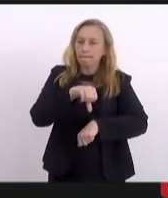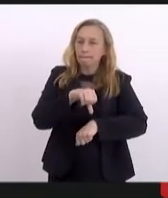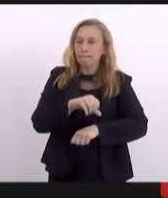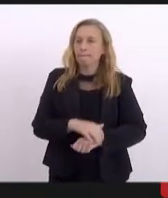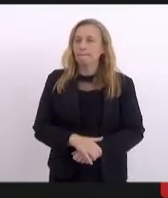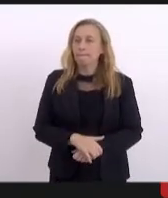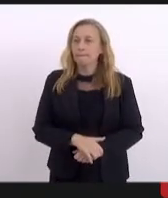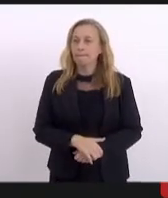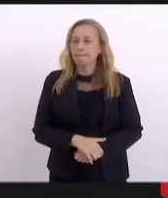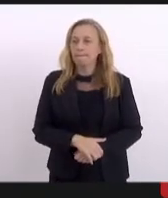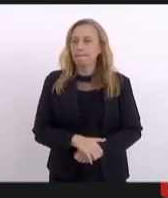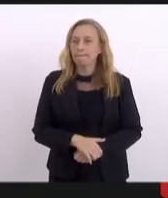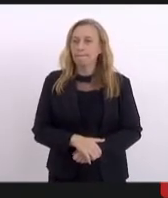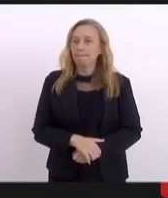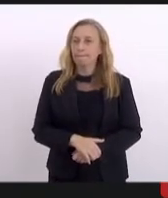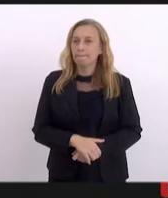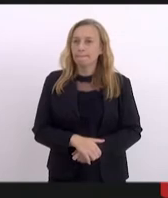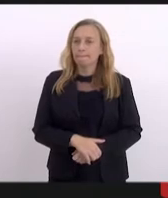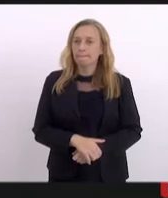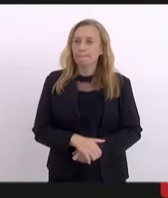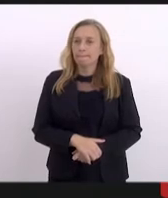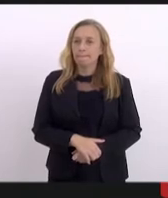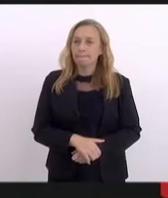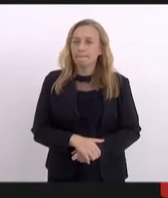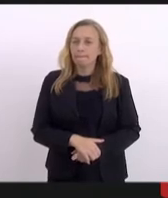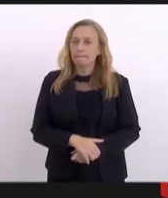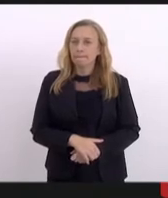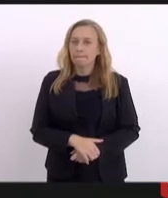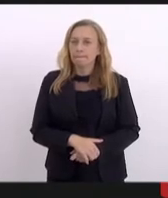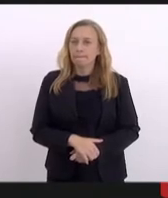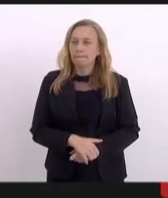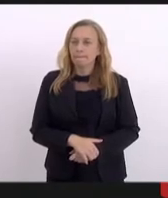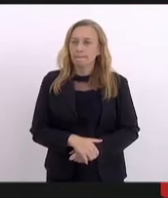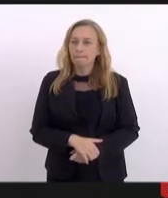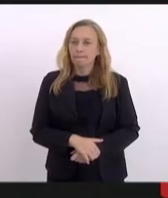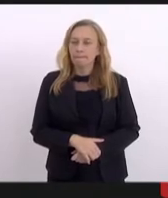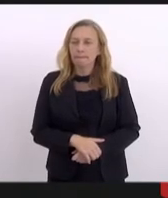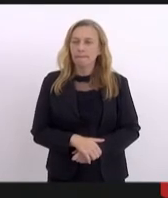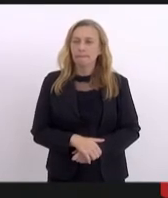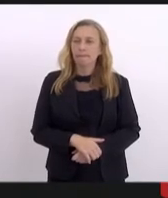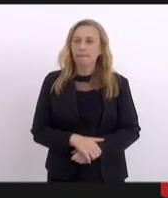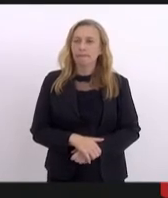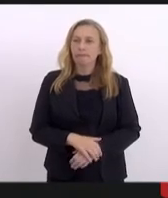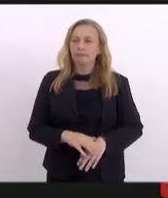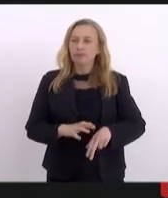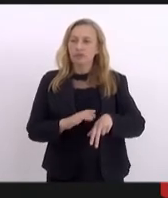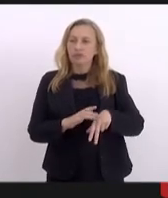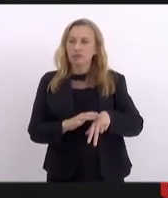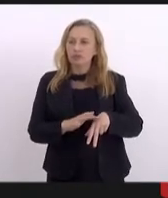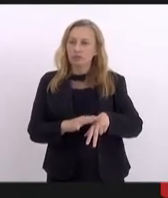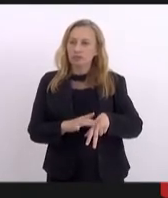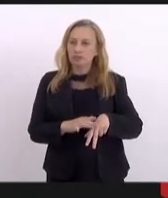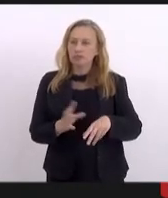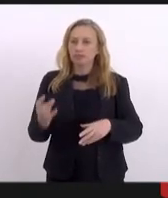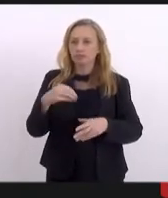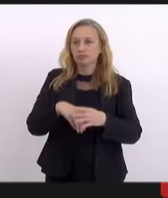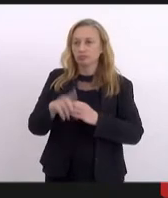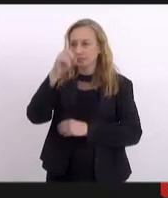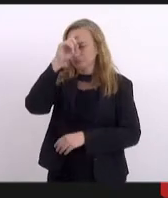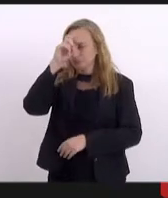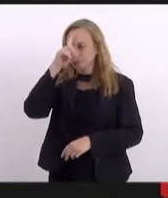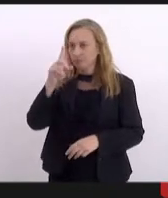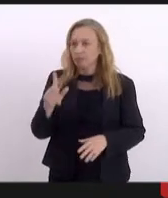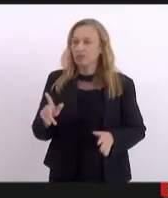O que se pretende alterar é que a vacina seja dada para os pacientes internados. O projeto